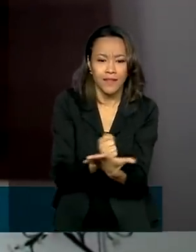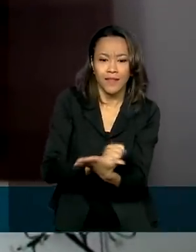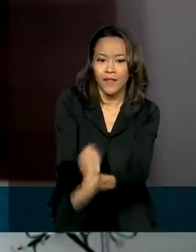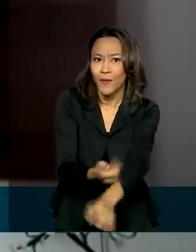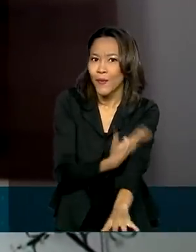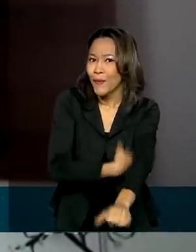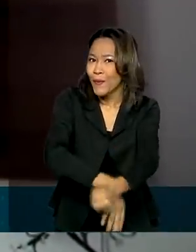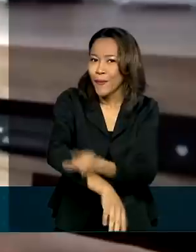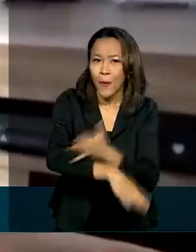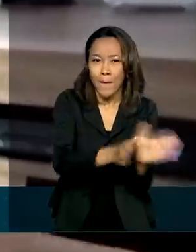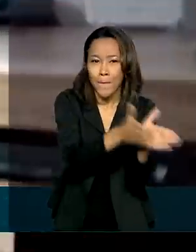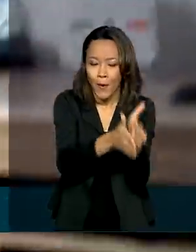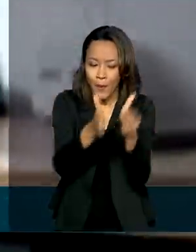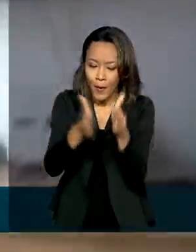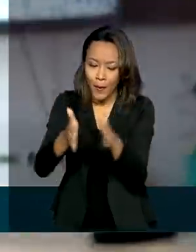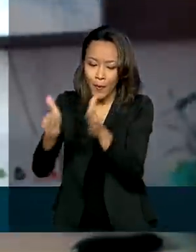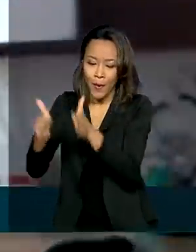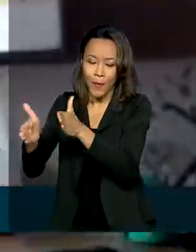cada fase do jogo.